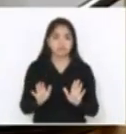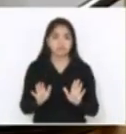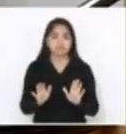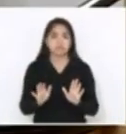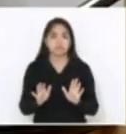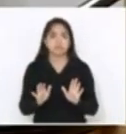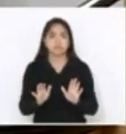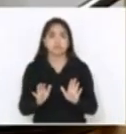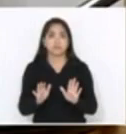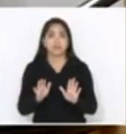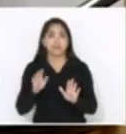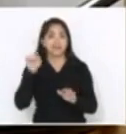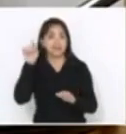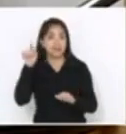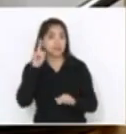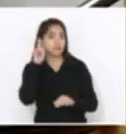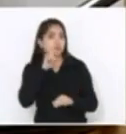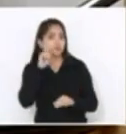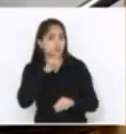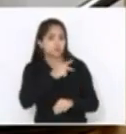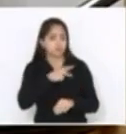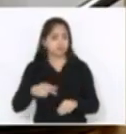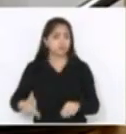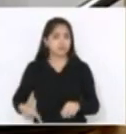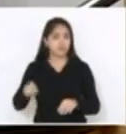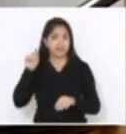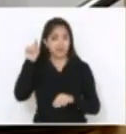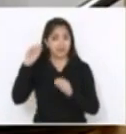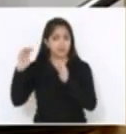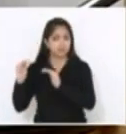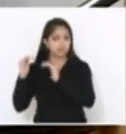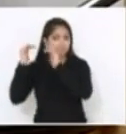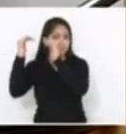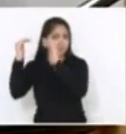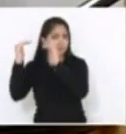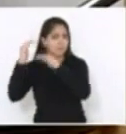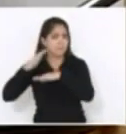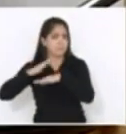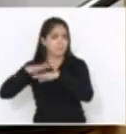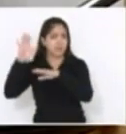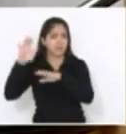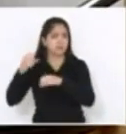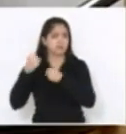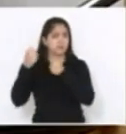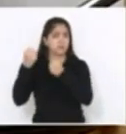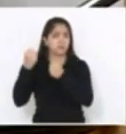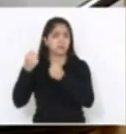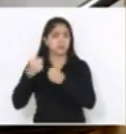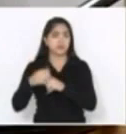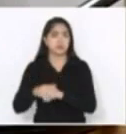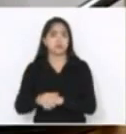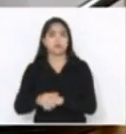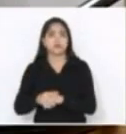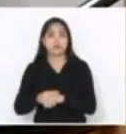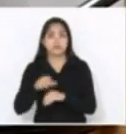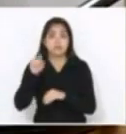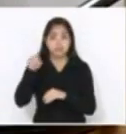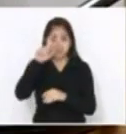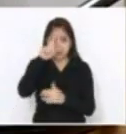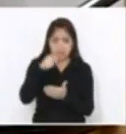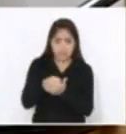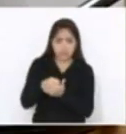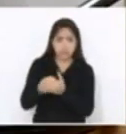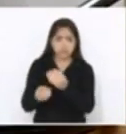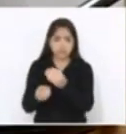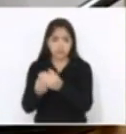No Estados Unidos, o presidente é o mais poderoso do mundo. O presidente americano é o mais poderoso. Se ele quiser fazer uma escola,